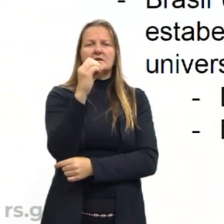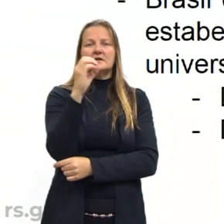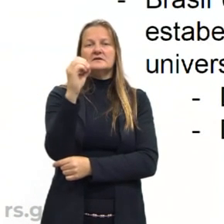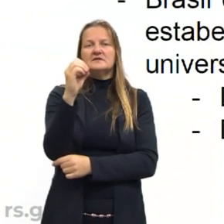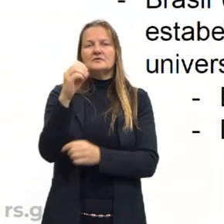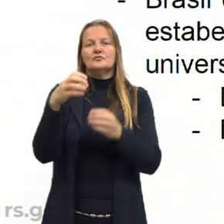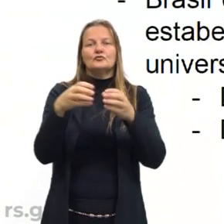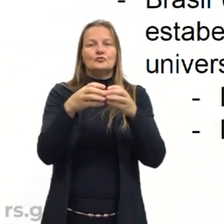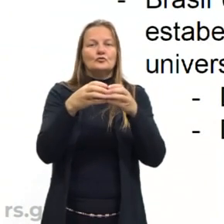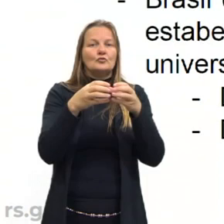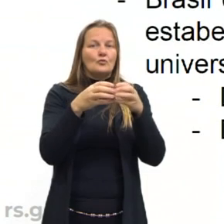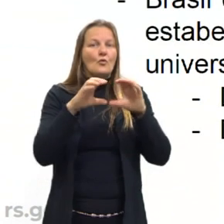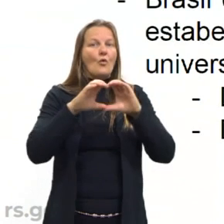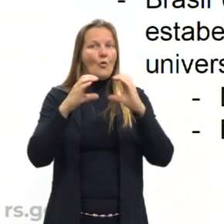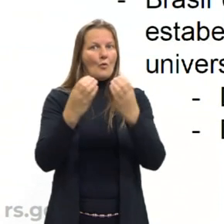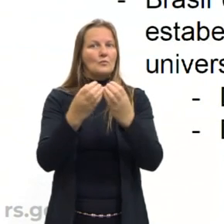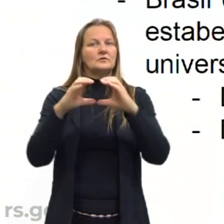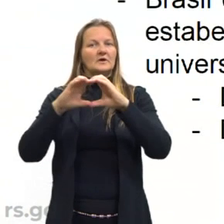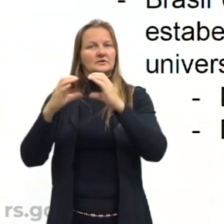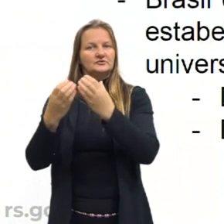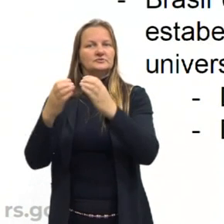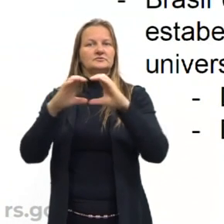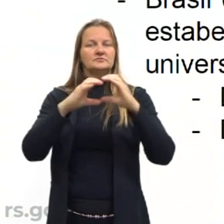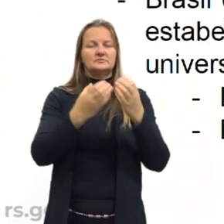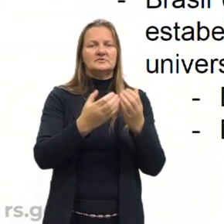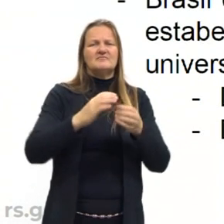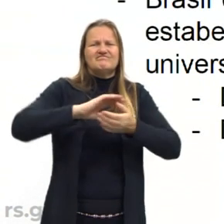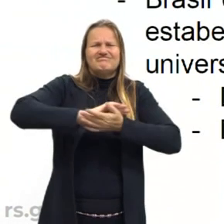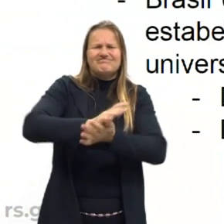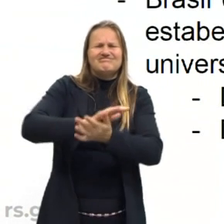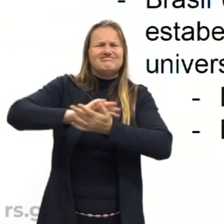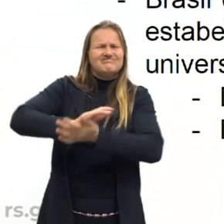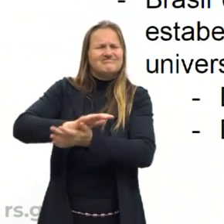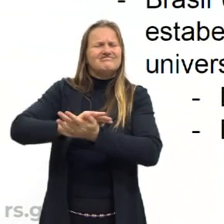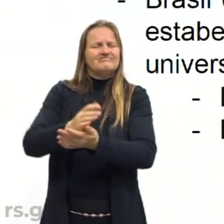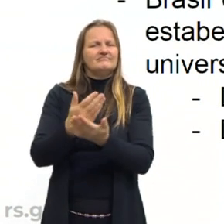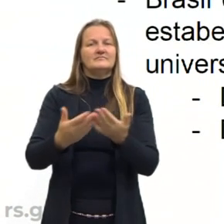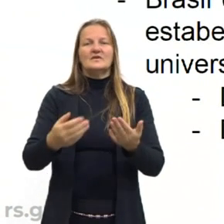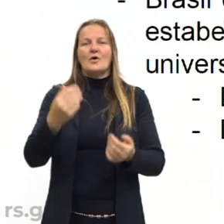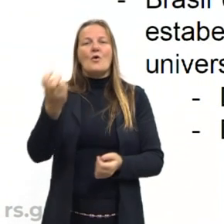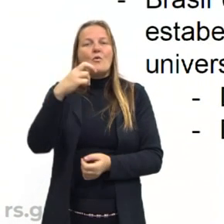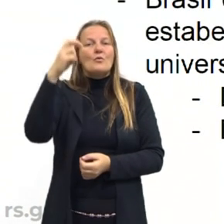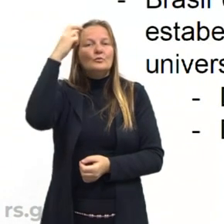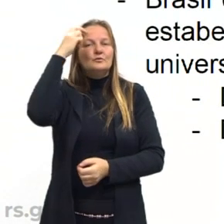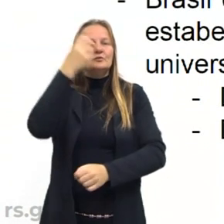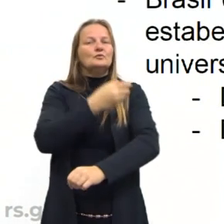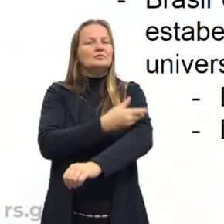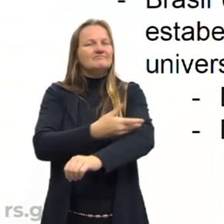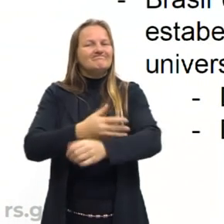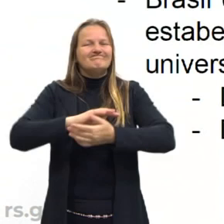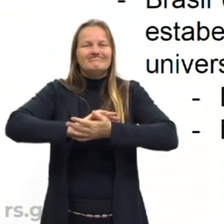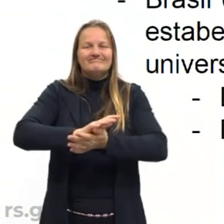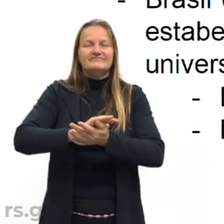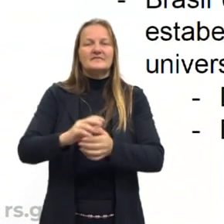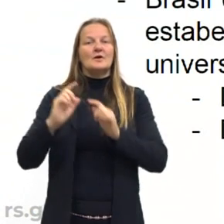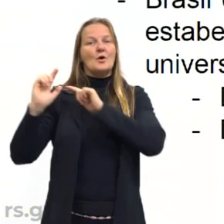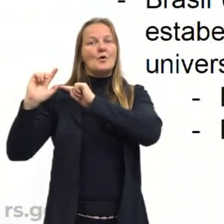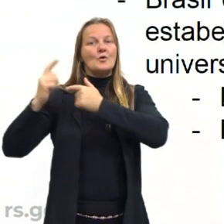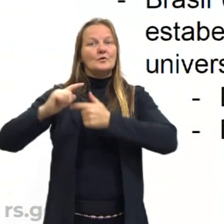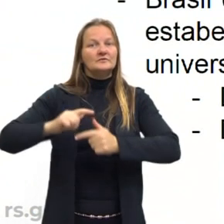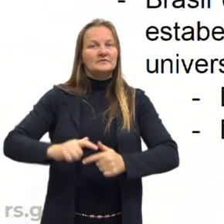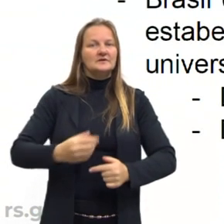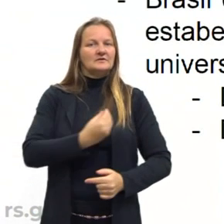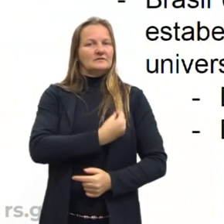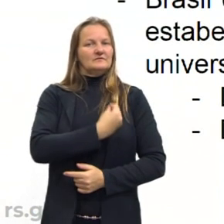indígenas. Então, muitos povos foram dizimados, se perdeu muito dessa cultura, desses modos tradicionais de